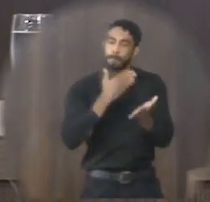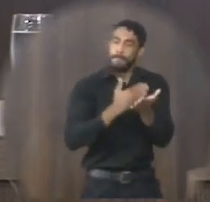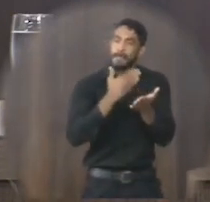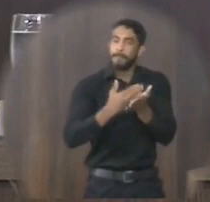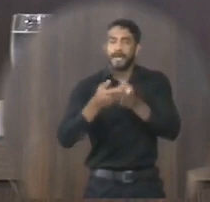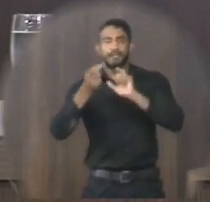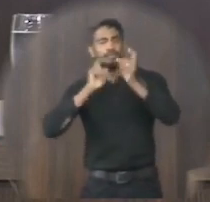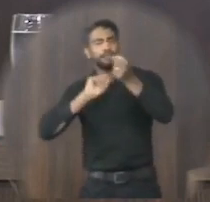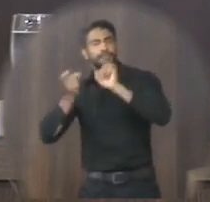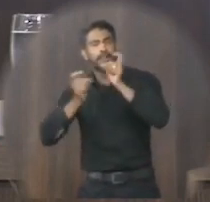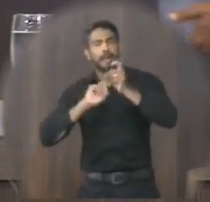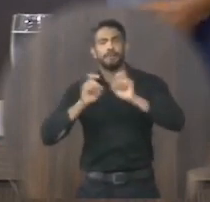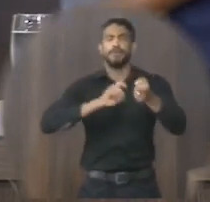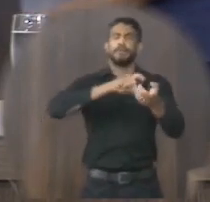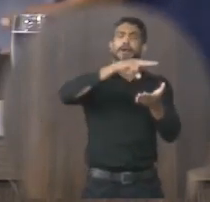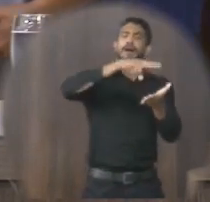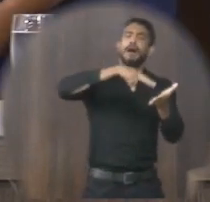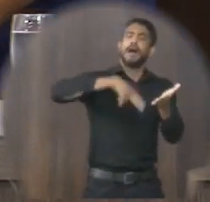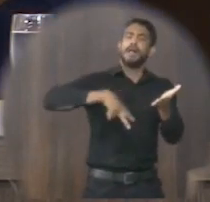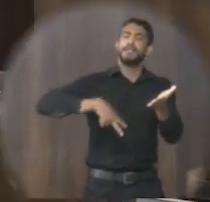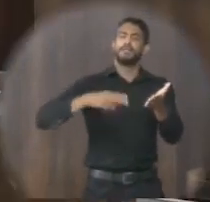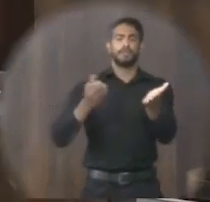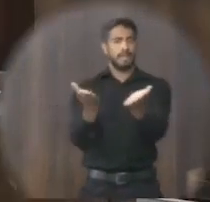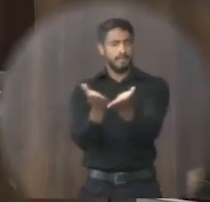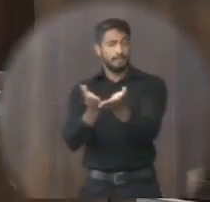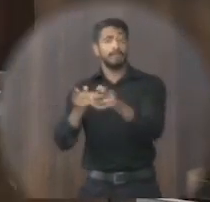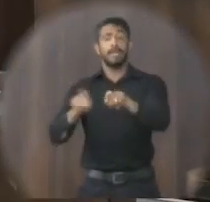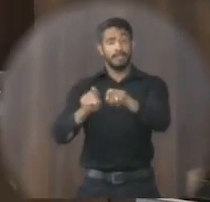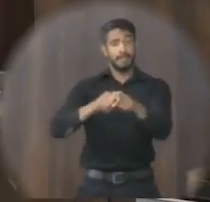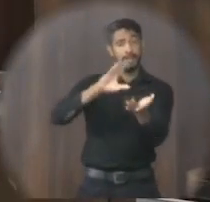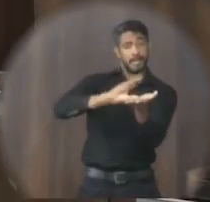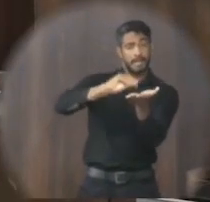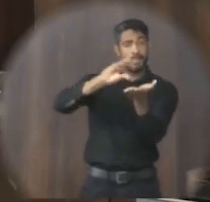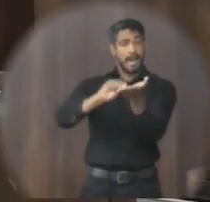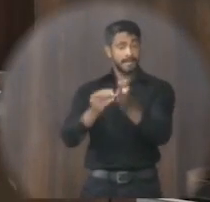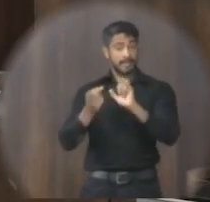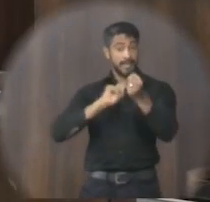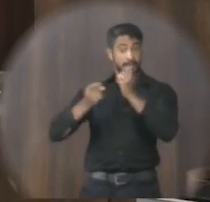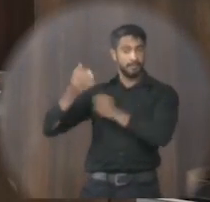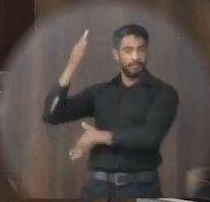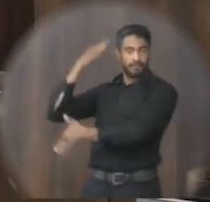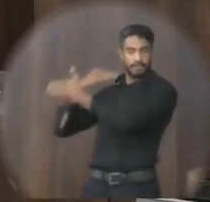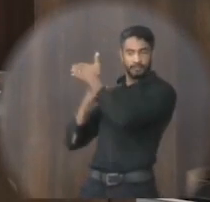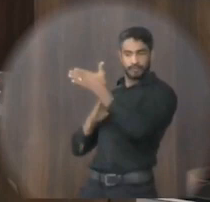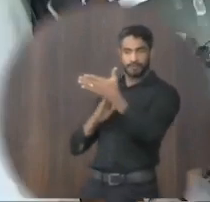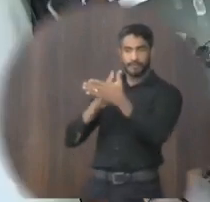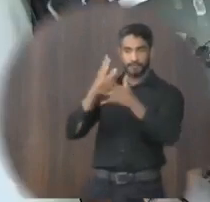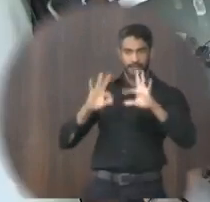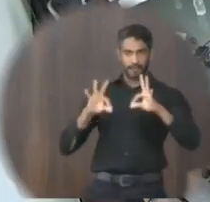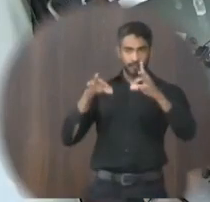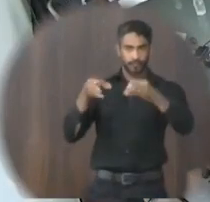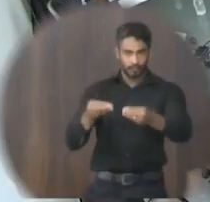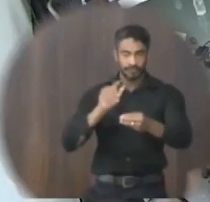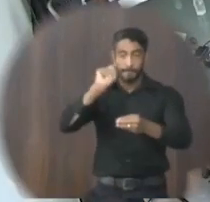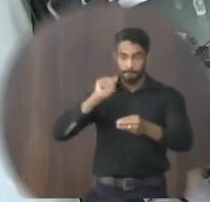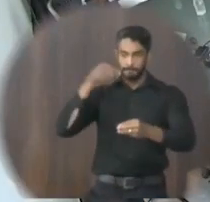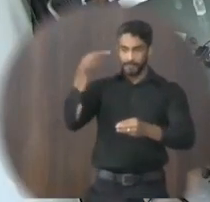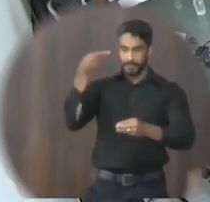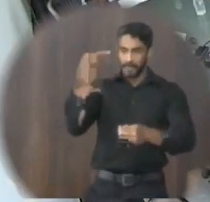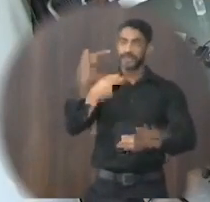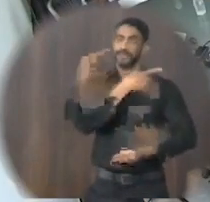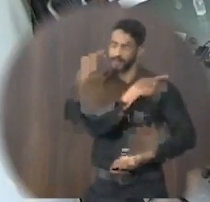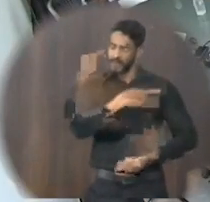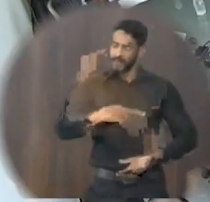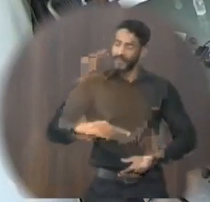parte da reunião Foi feita a leitura bíblica e data da reunião anterior Que foi aprovada sem ressalvas Logo depois